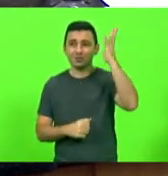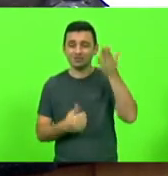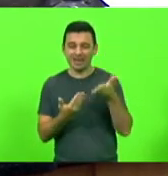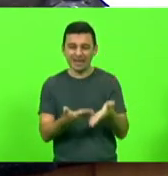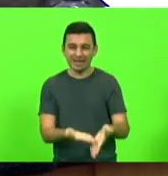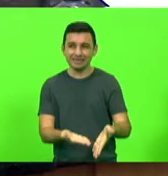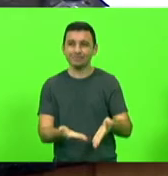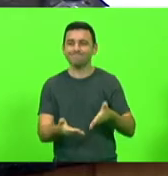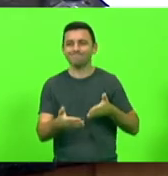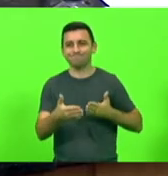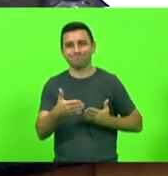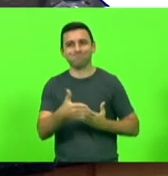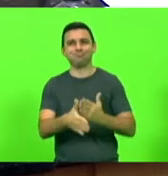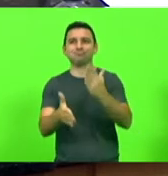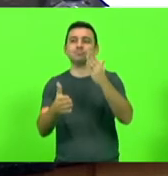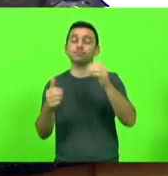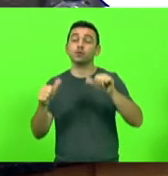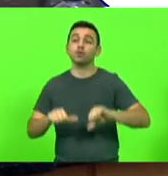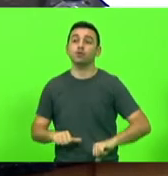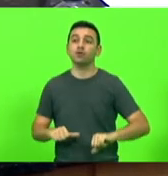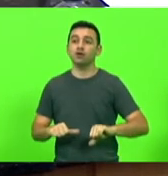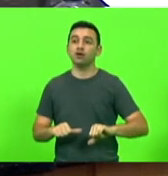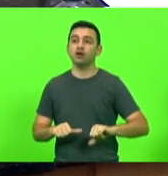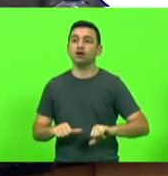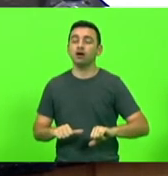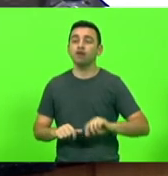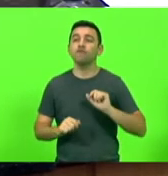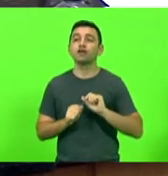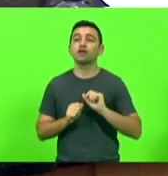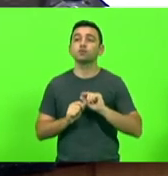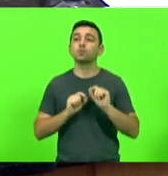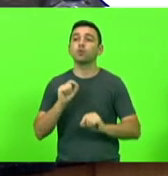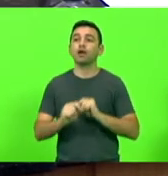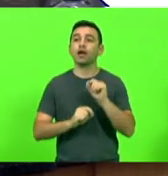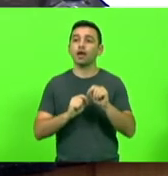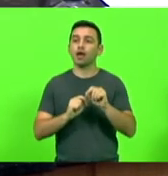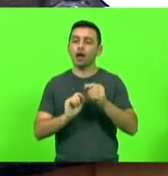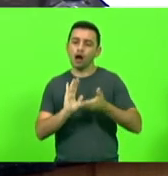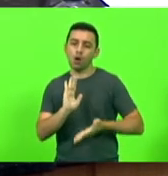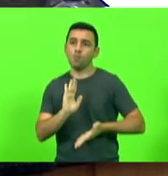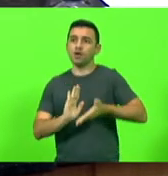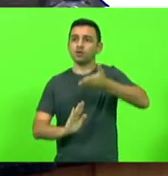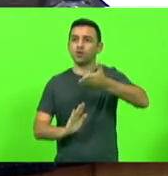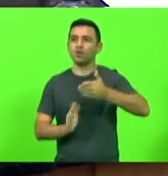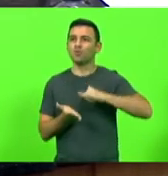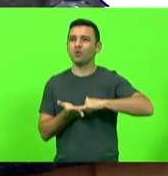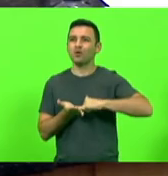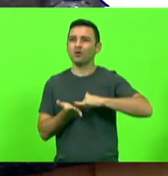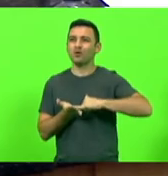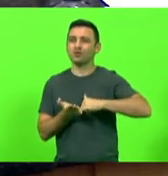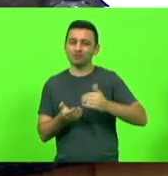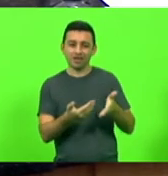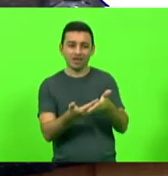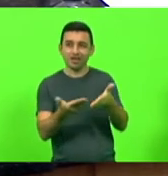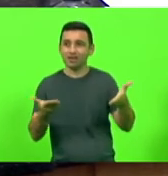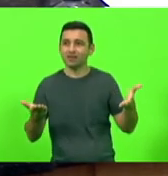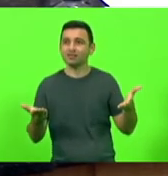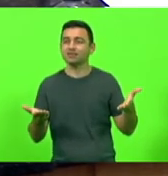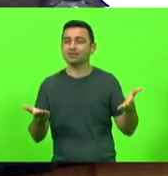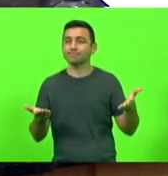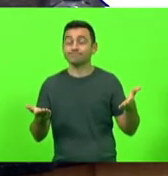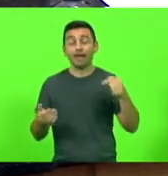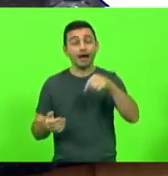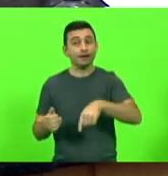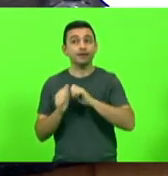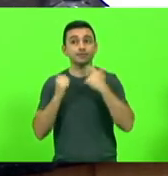mais impactados, o que fez? Aumentou o imposto sobre esse setor. Essa Assembleia